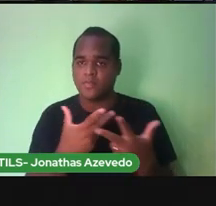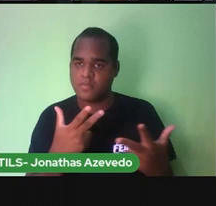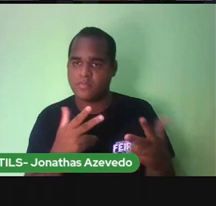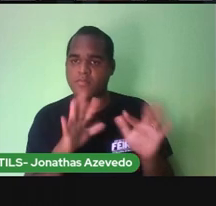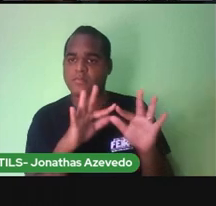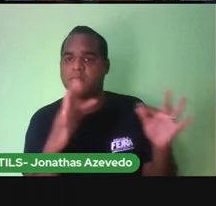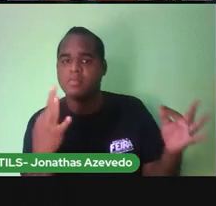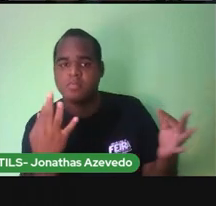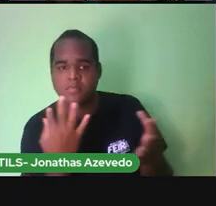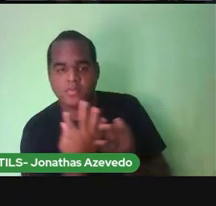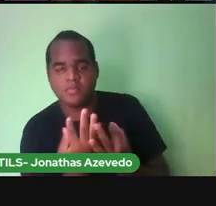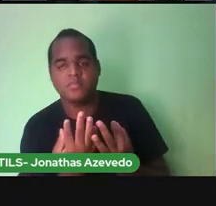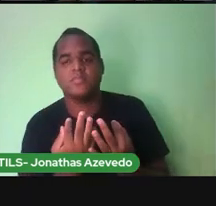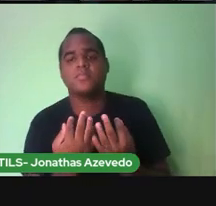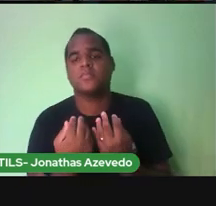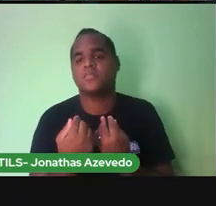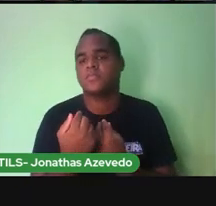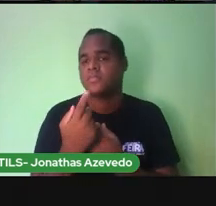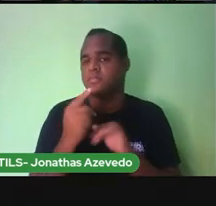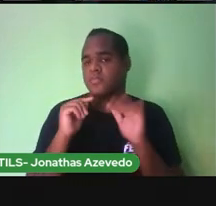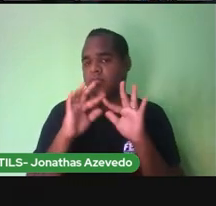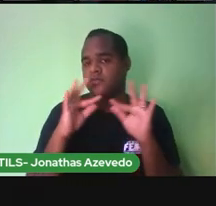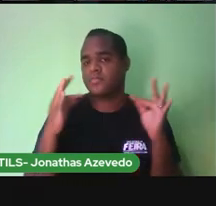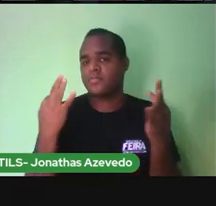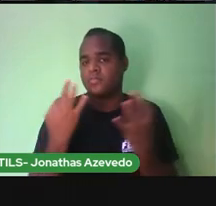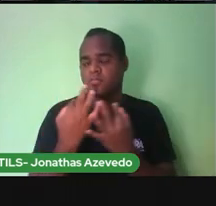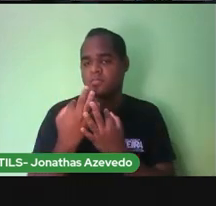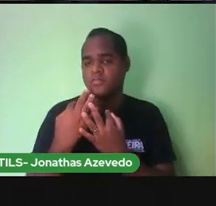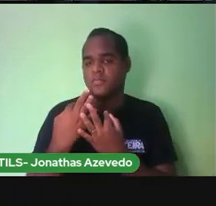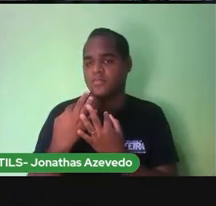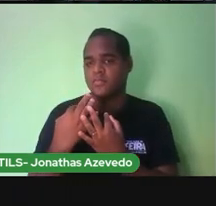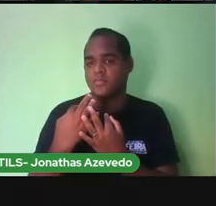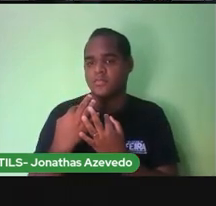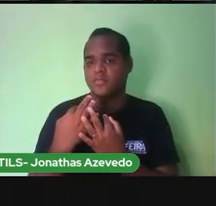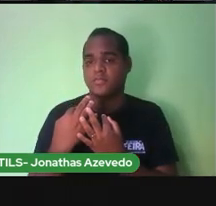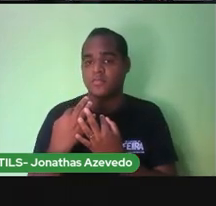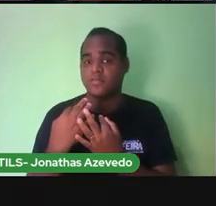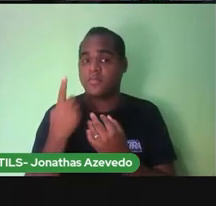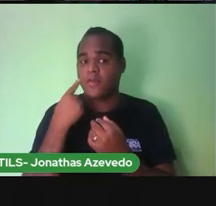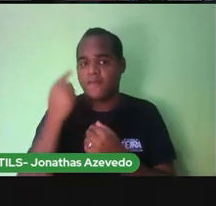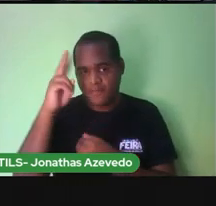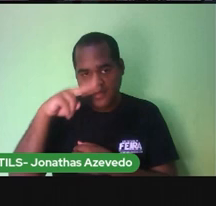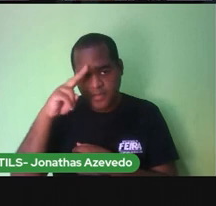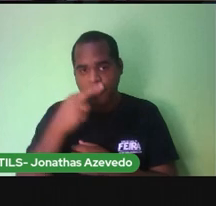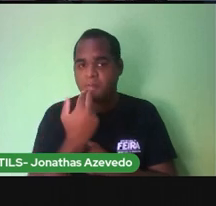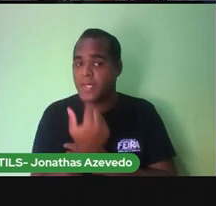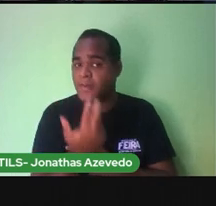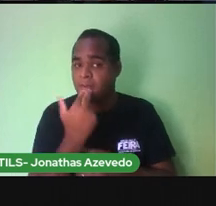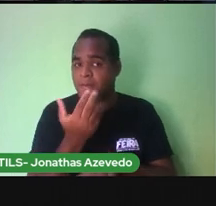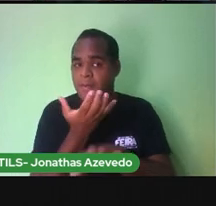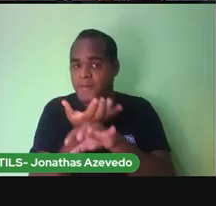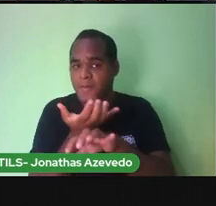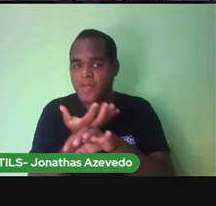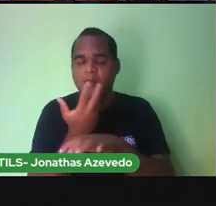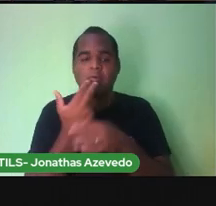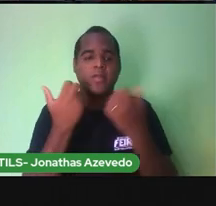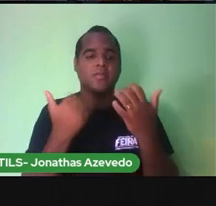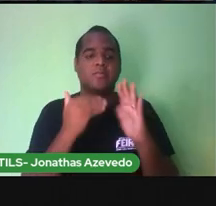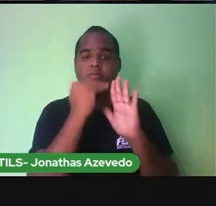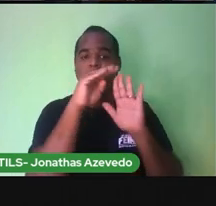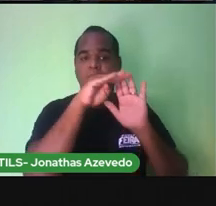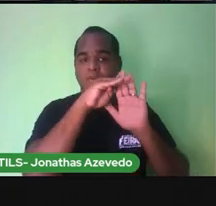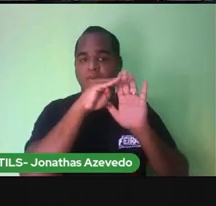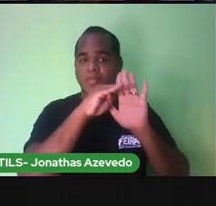Familiares As pessoas que moram com você Você vai fazer uma listinha Lembra das aulas de linguagem Que lista? É um nome